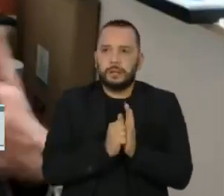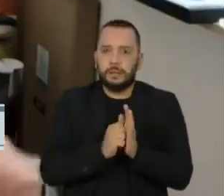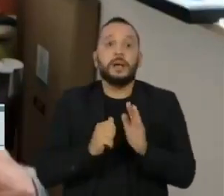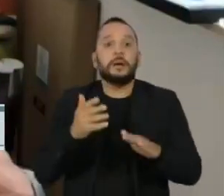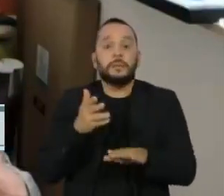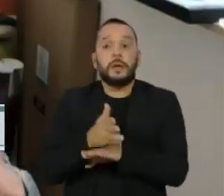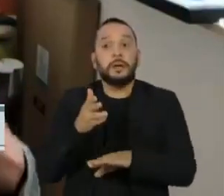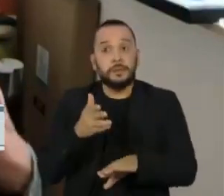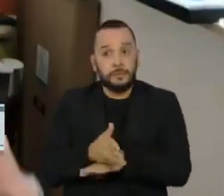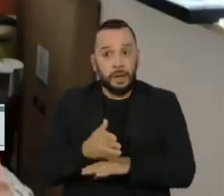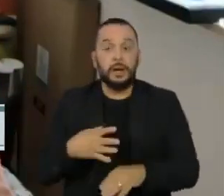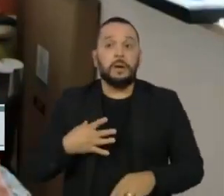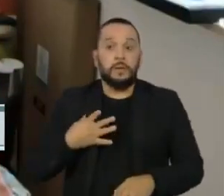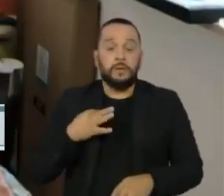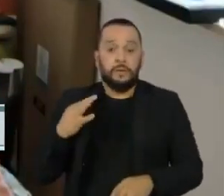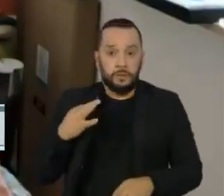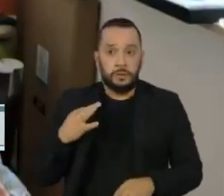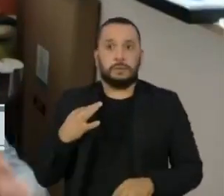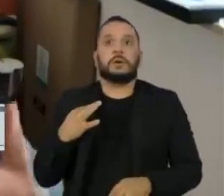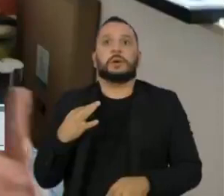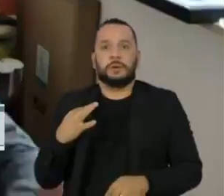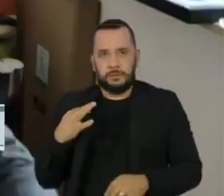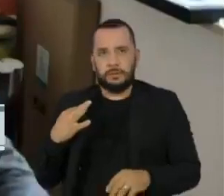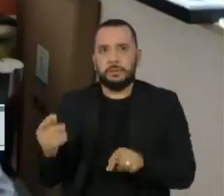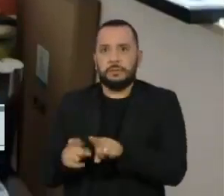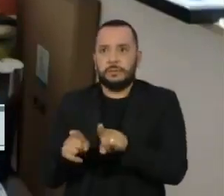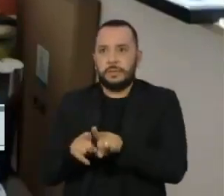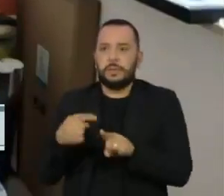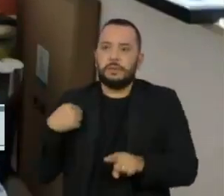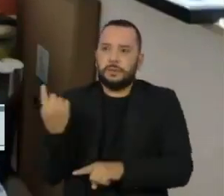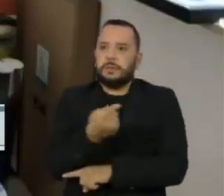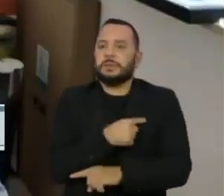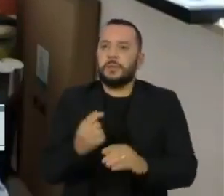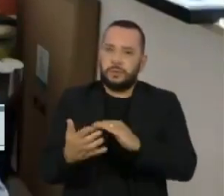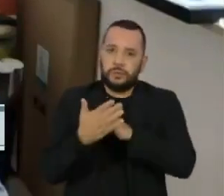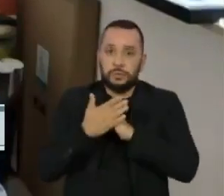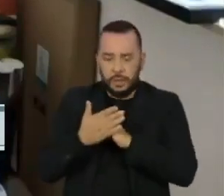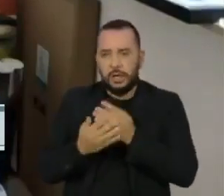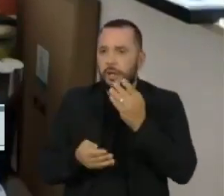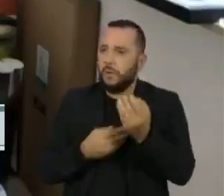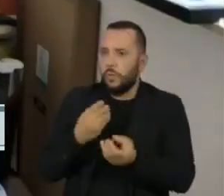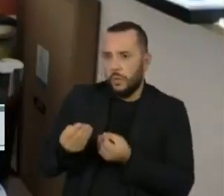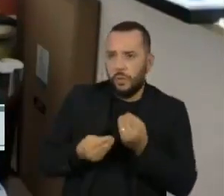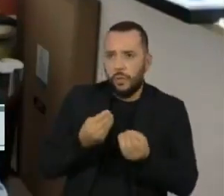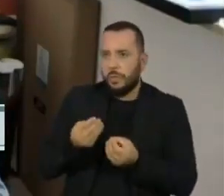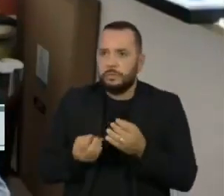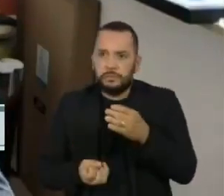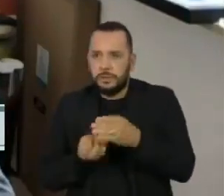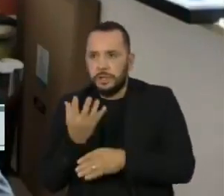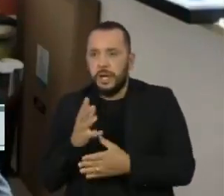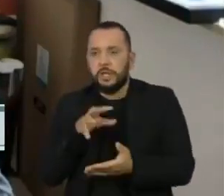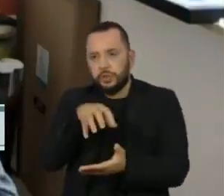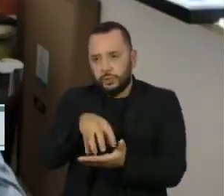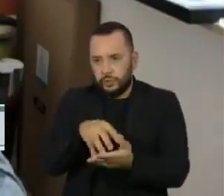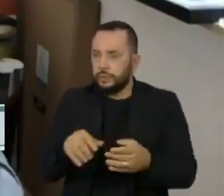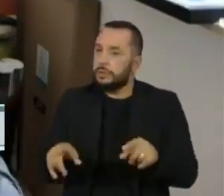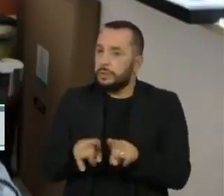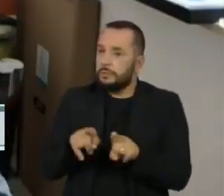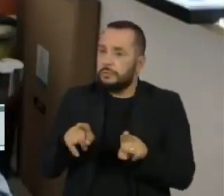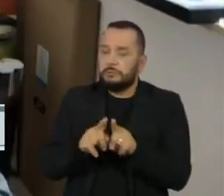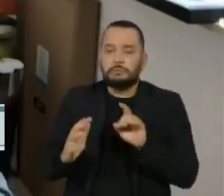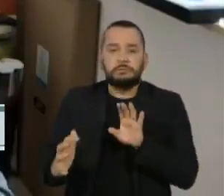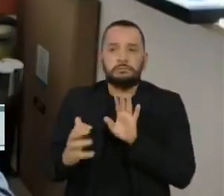participar como voluntários e nos ajudar com o funcionamento desse instituto, mas também para se